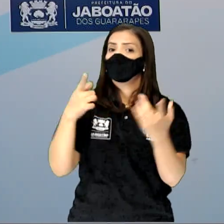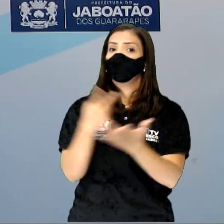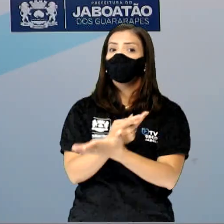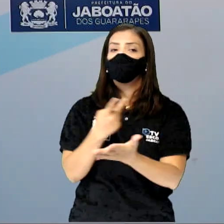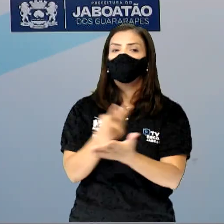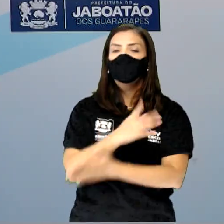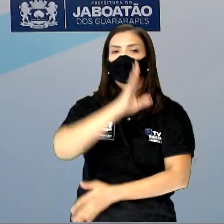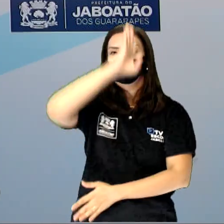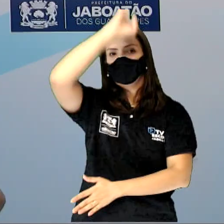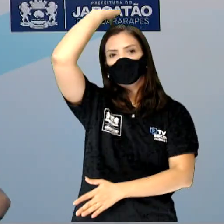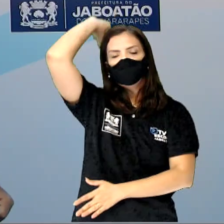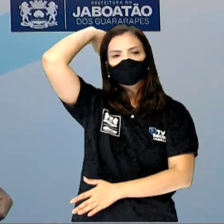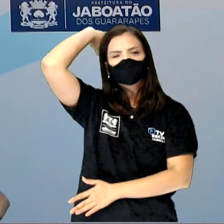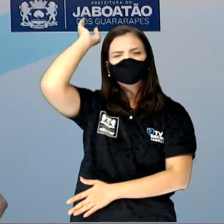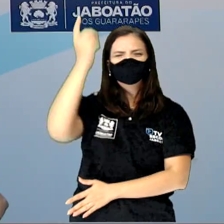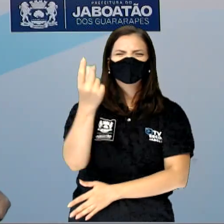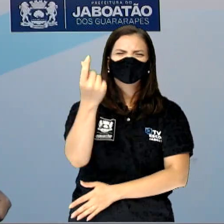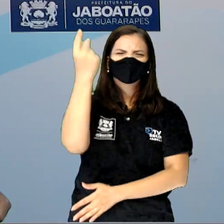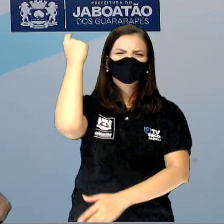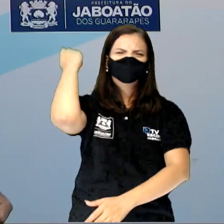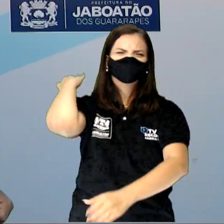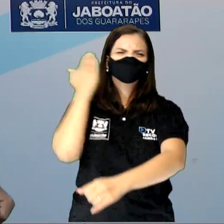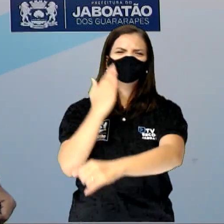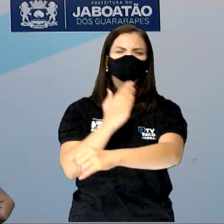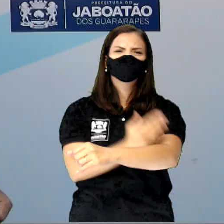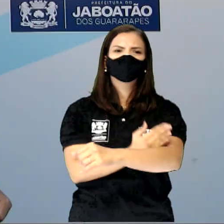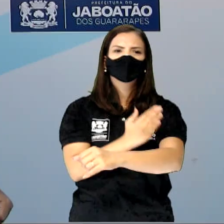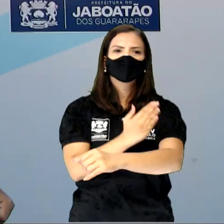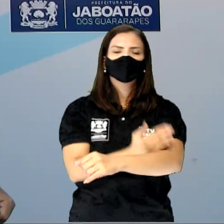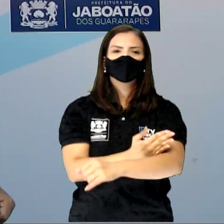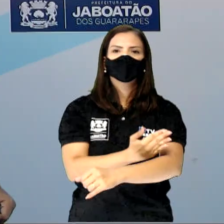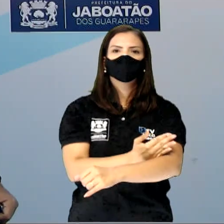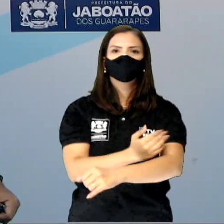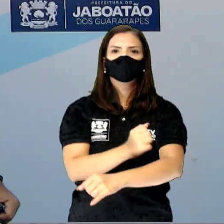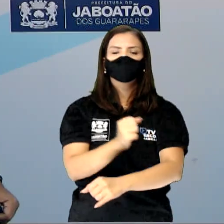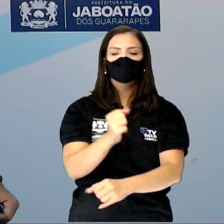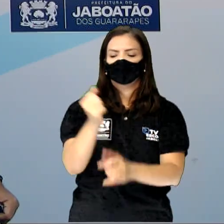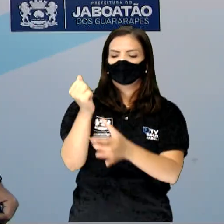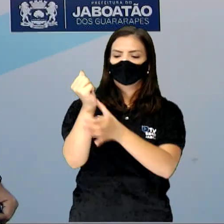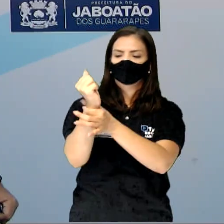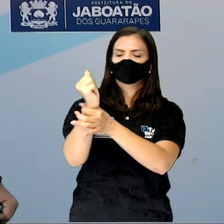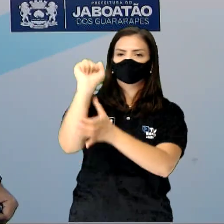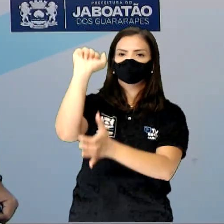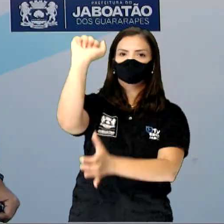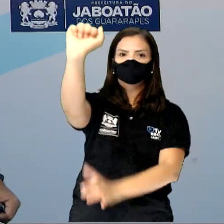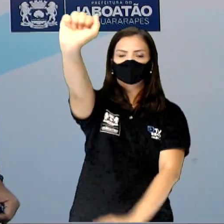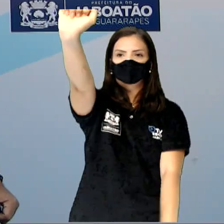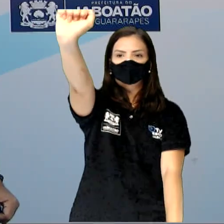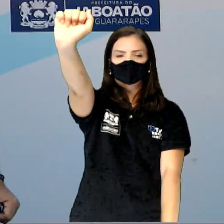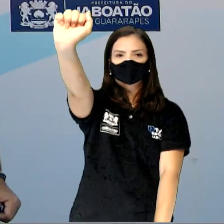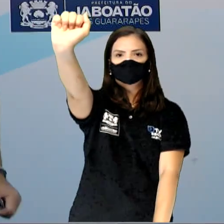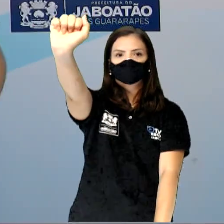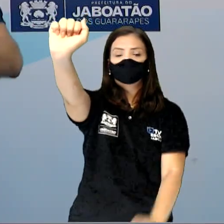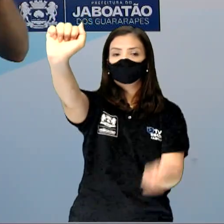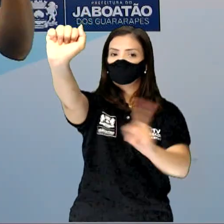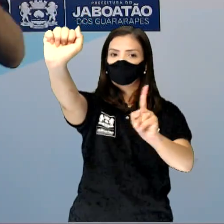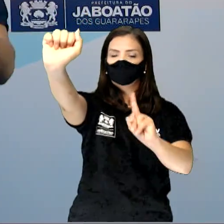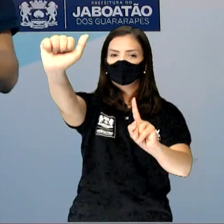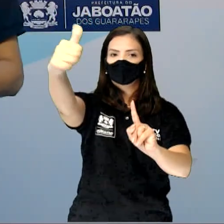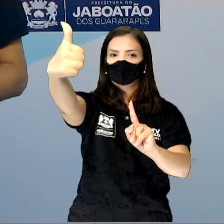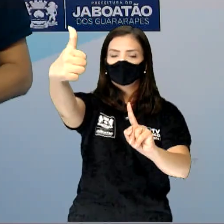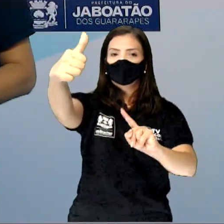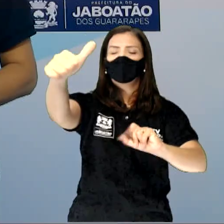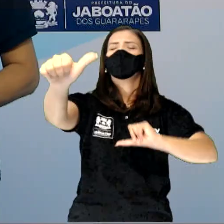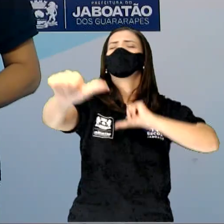Antiga, ele era feito com o punho para cima, não era o polegar. E o punho, vocês não viram, O punho, não era o polegar. Mas,